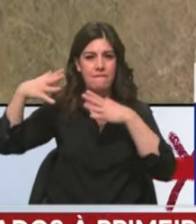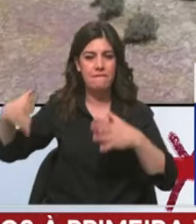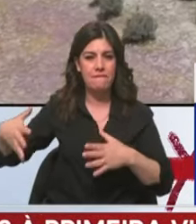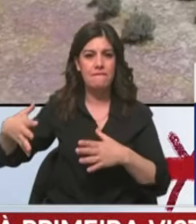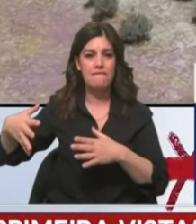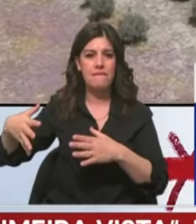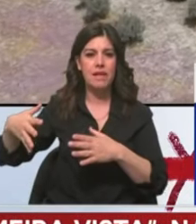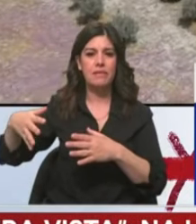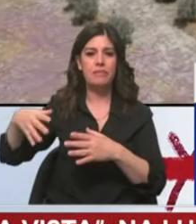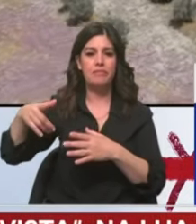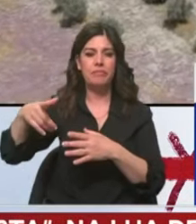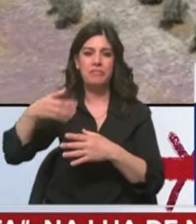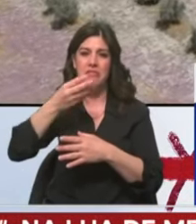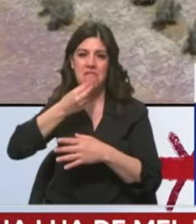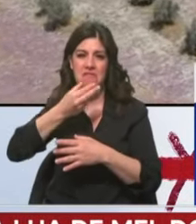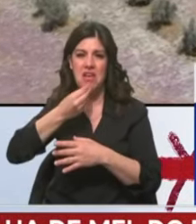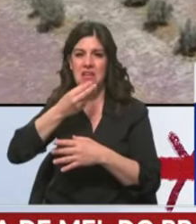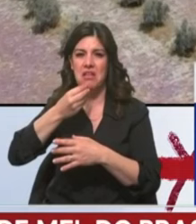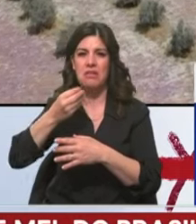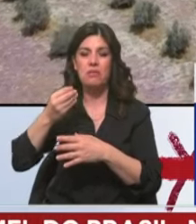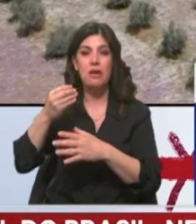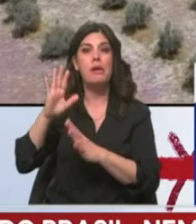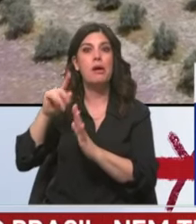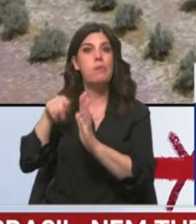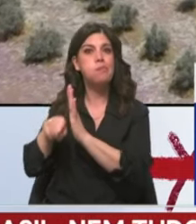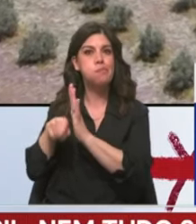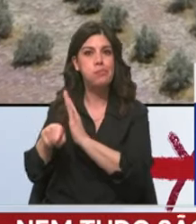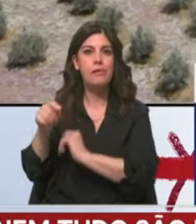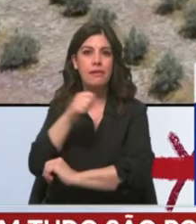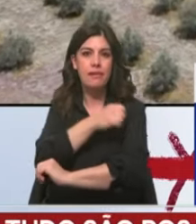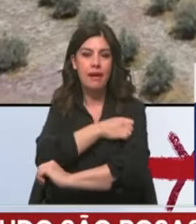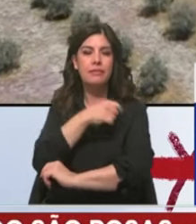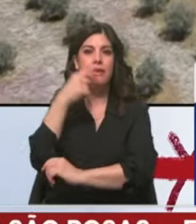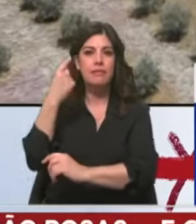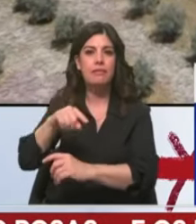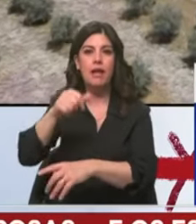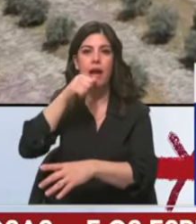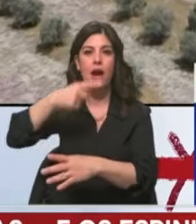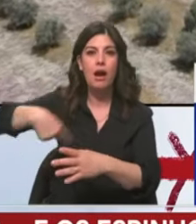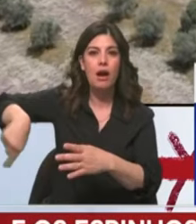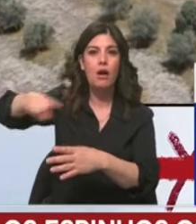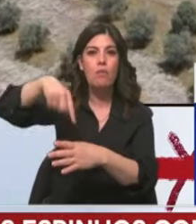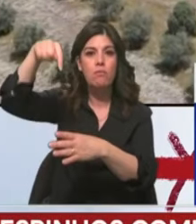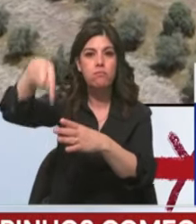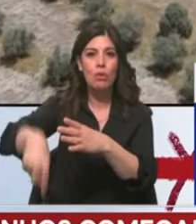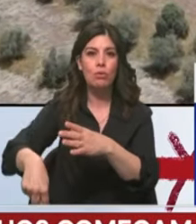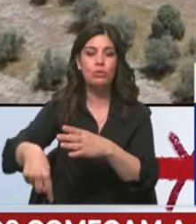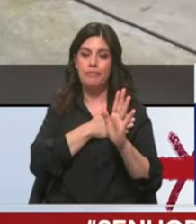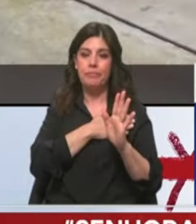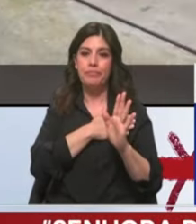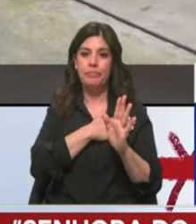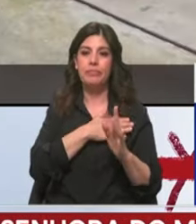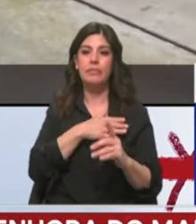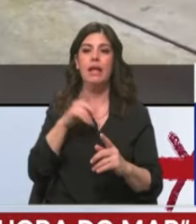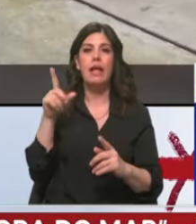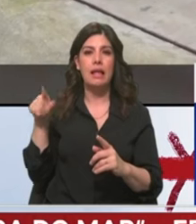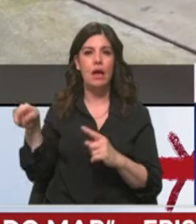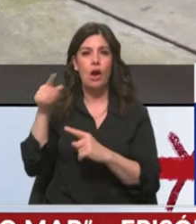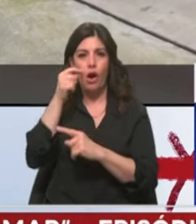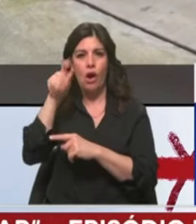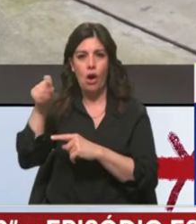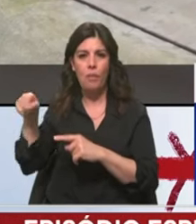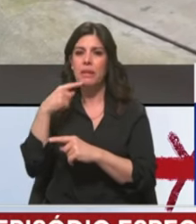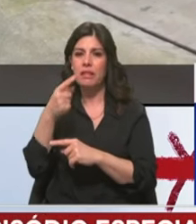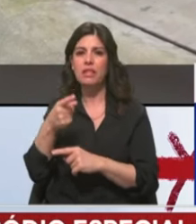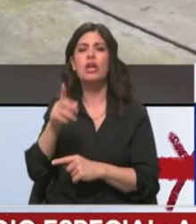casarão está meio estragado e lá dentro da casa há um poço que até já nem tem tampa. A mãe disseram, mas porquê